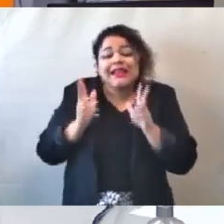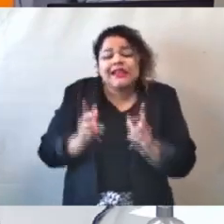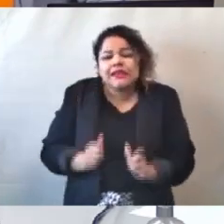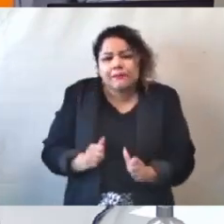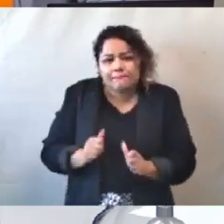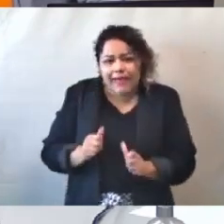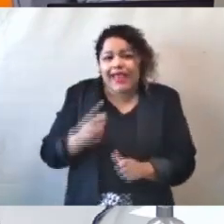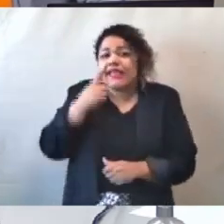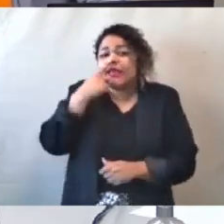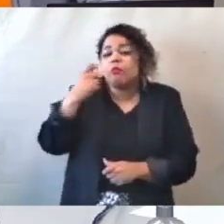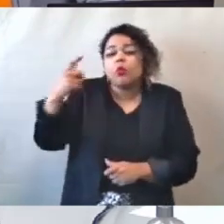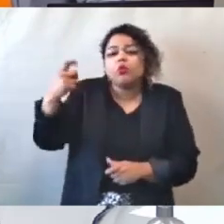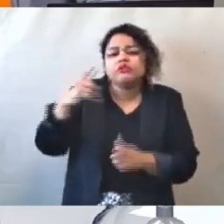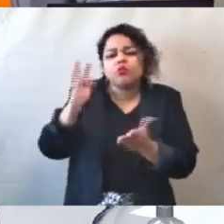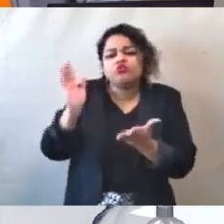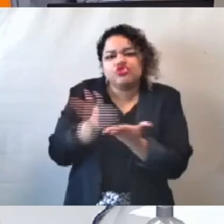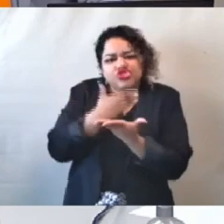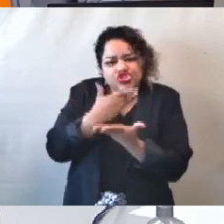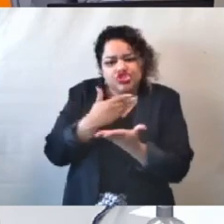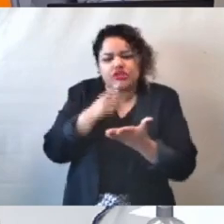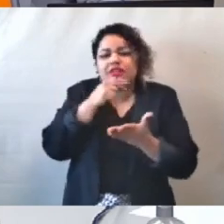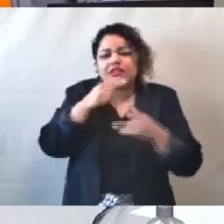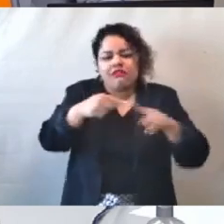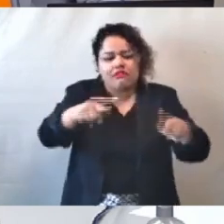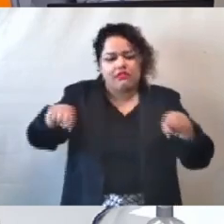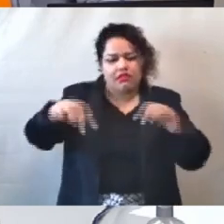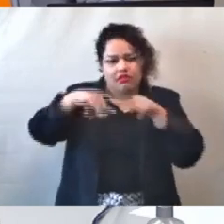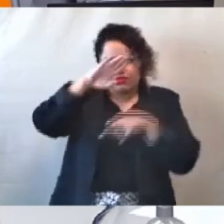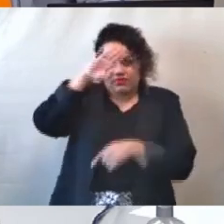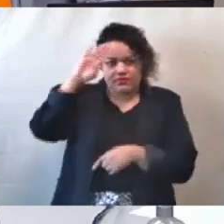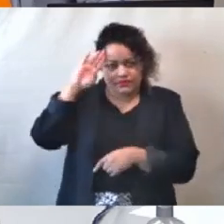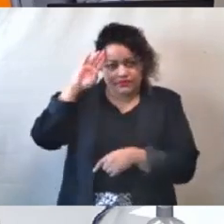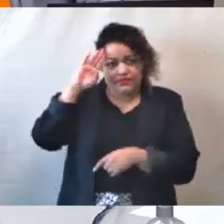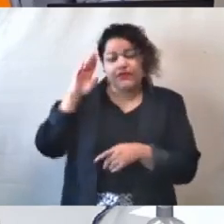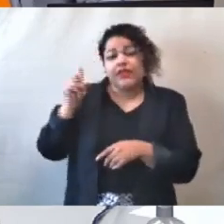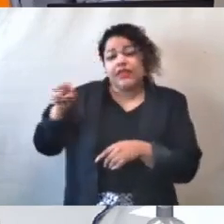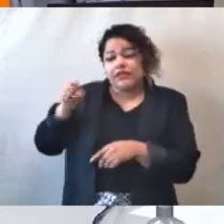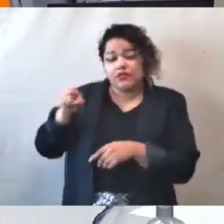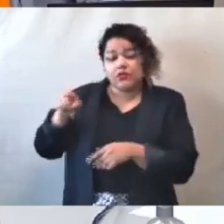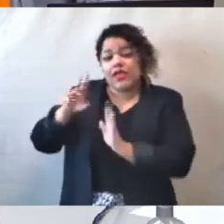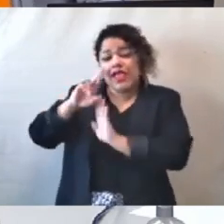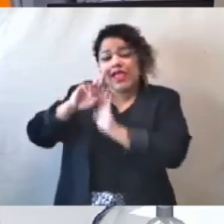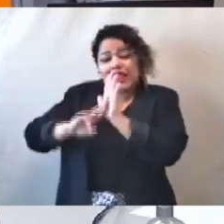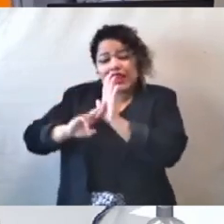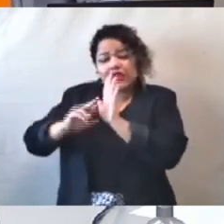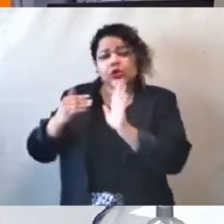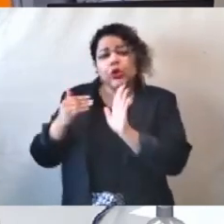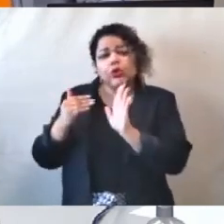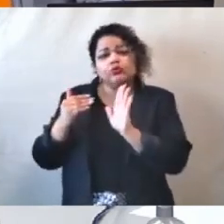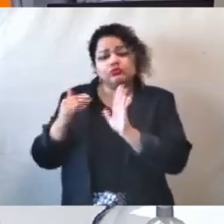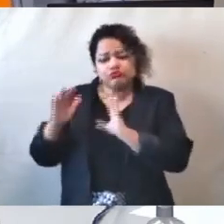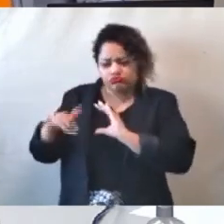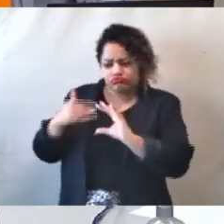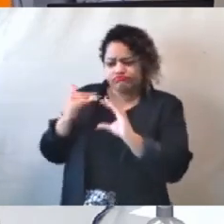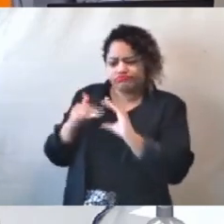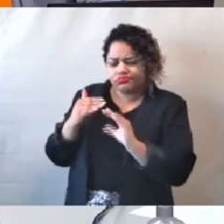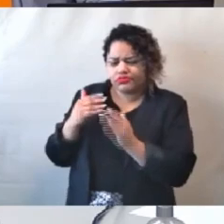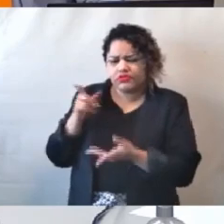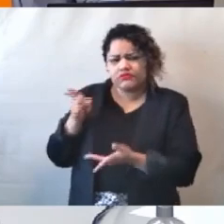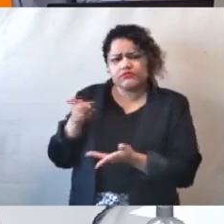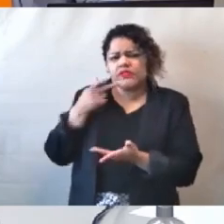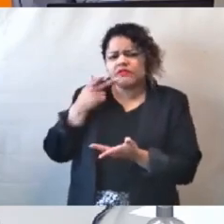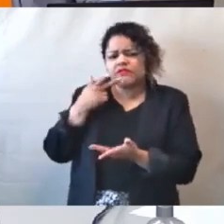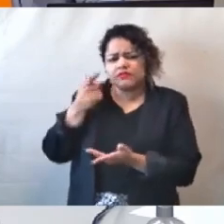recomendações presentes nos relatórios emitidos pela Fundação Cristiano Ottonio foram observadas e incorporadas quando da elaboração do projeto